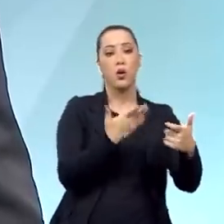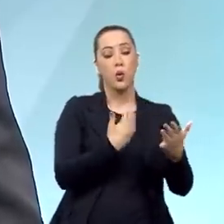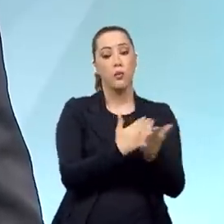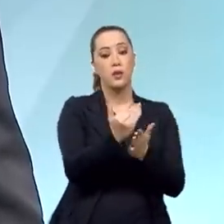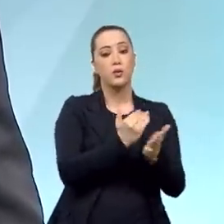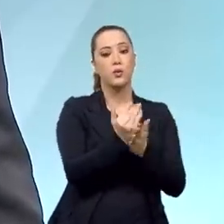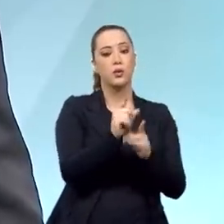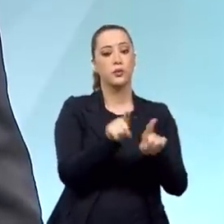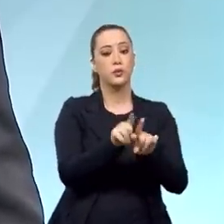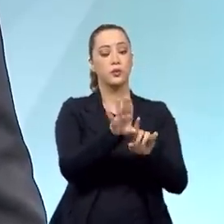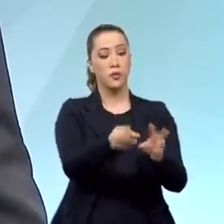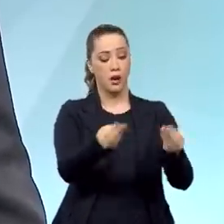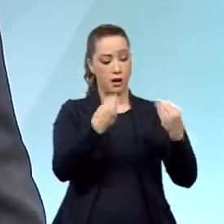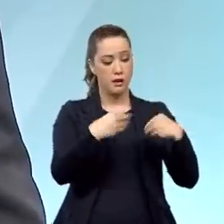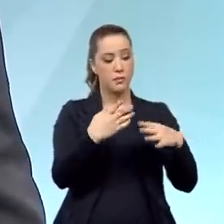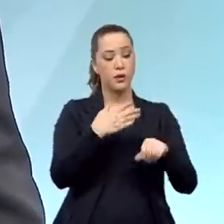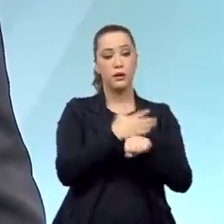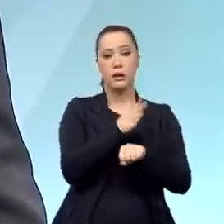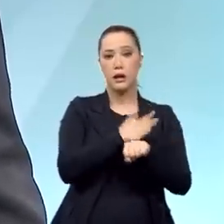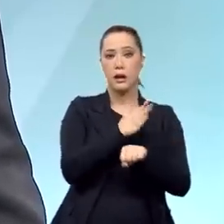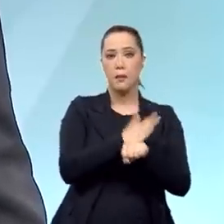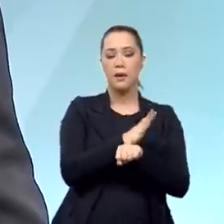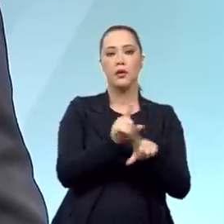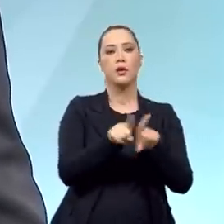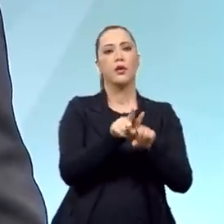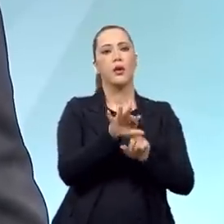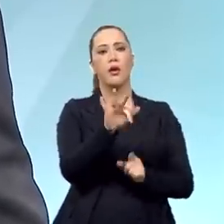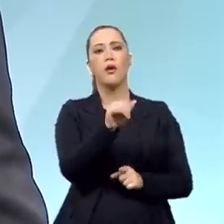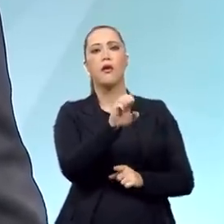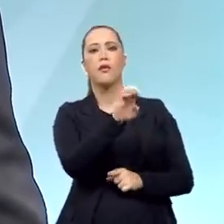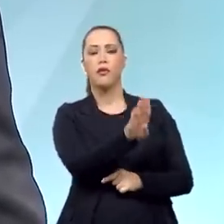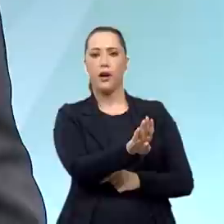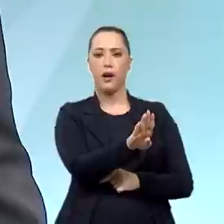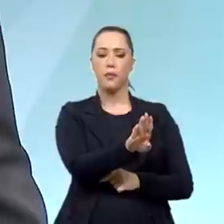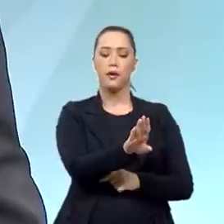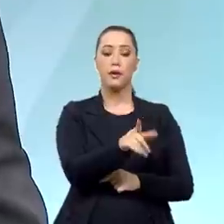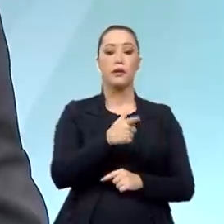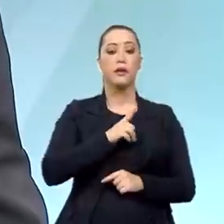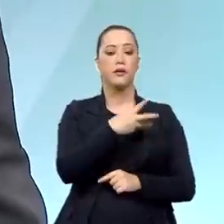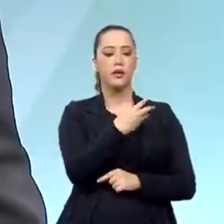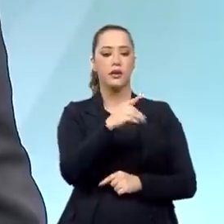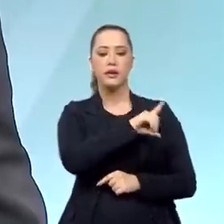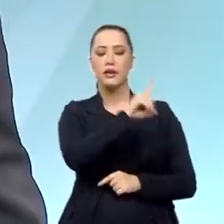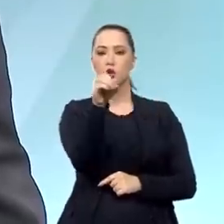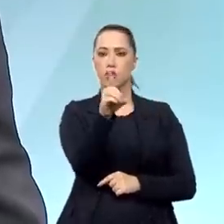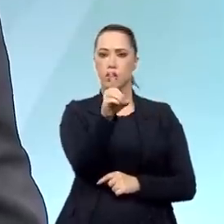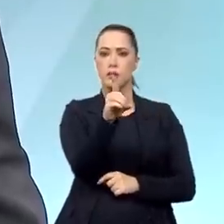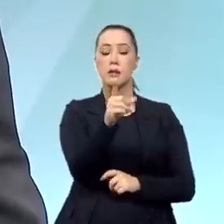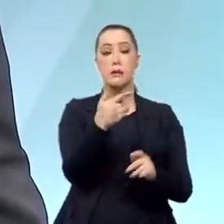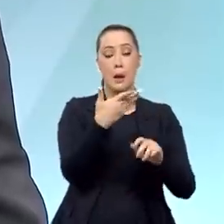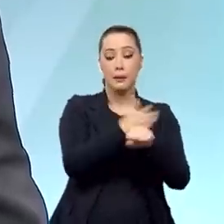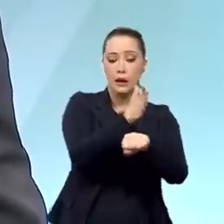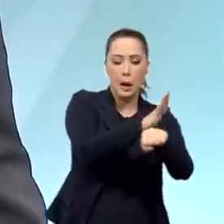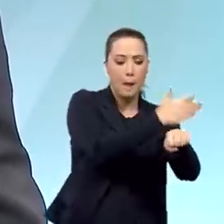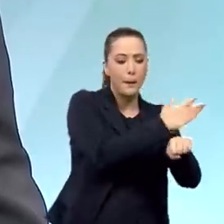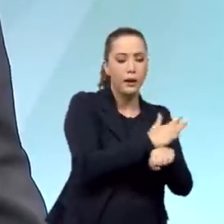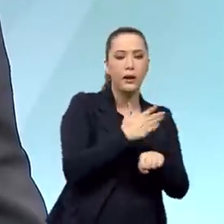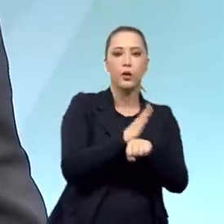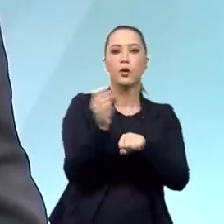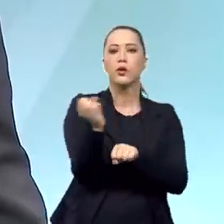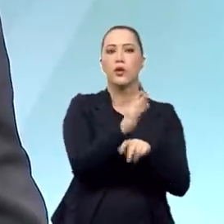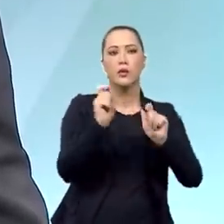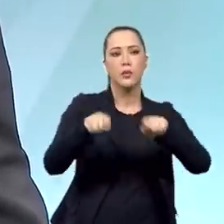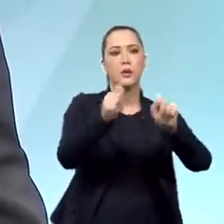tendo recebido, inclusive, treinamento. Ele teve, a FEB, quando desembarcou, teve 30 dias de treinamento para adaptação ao novo